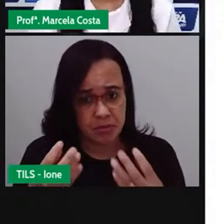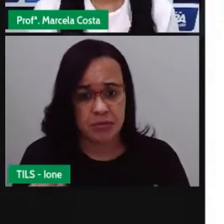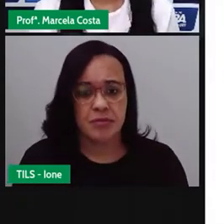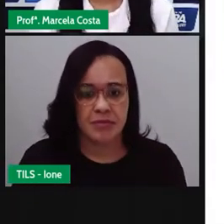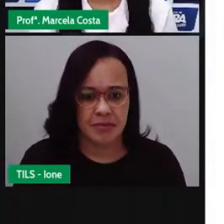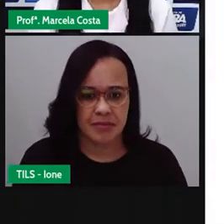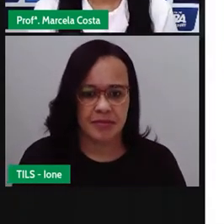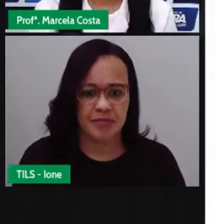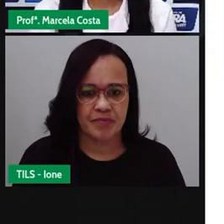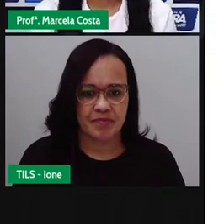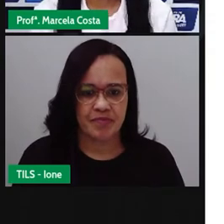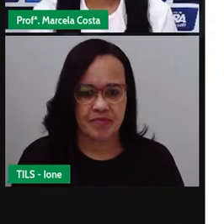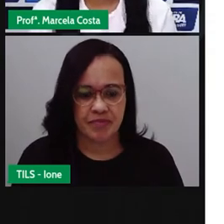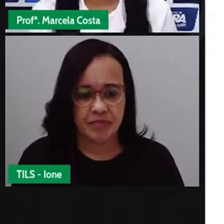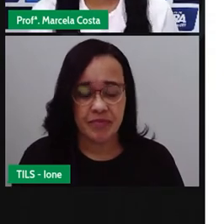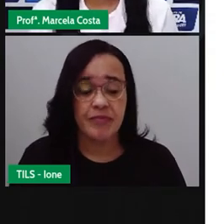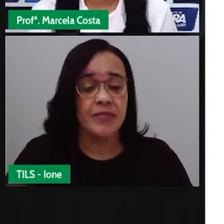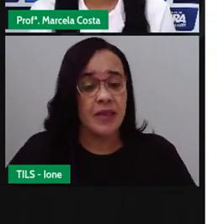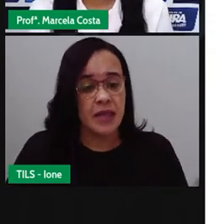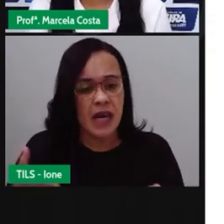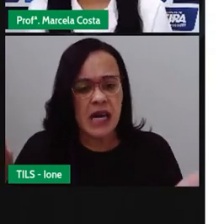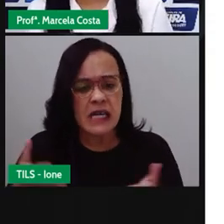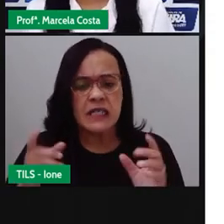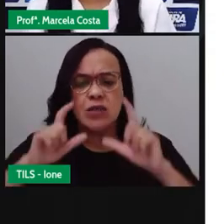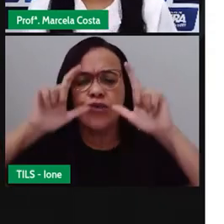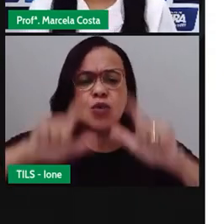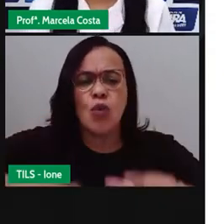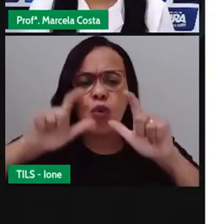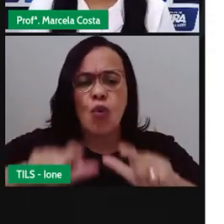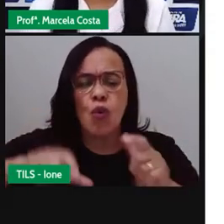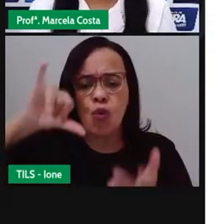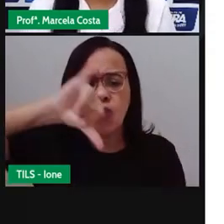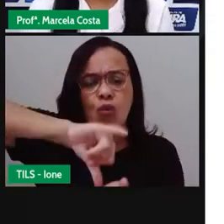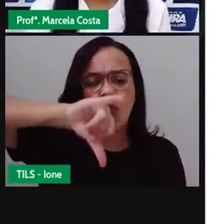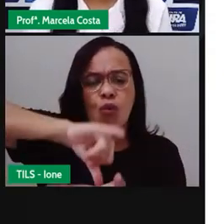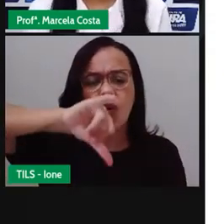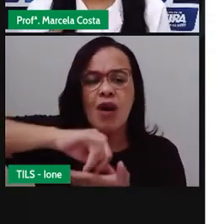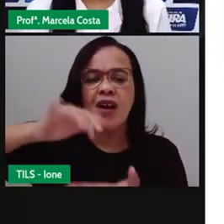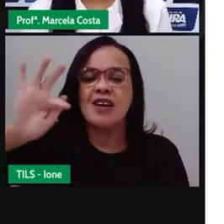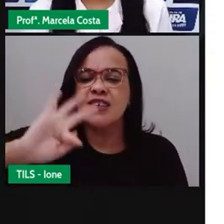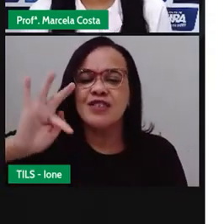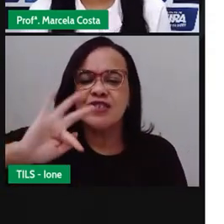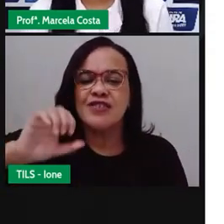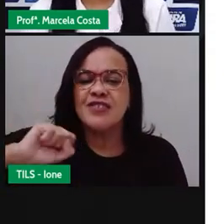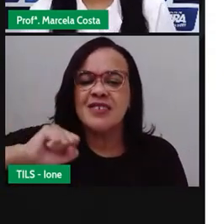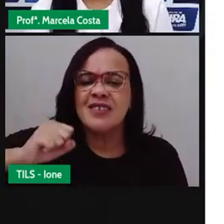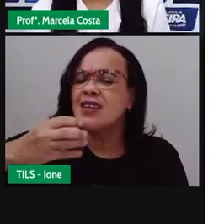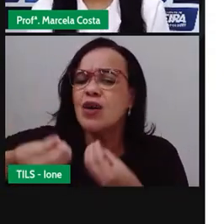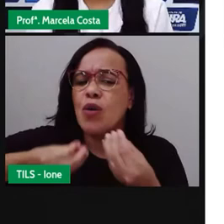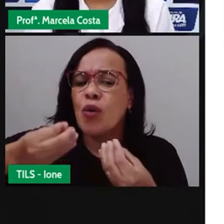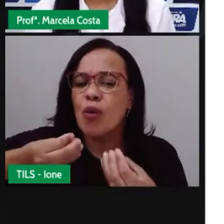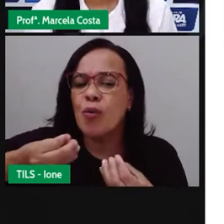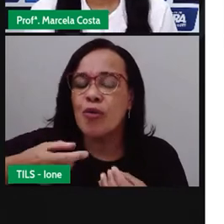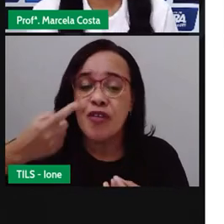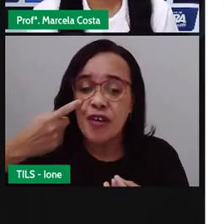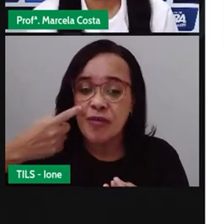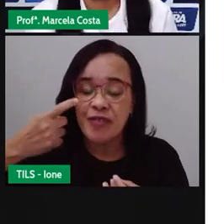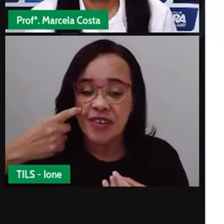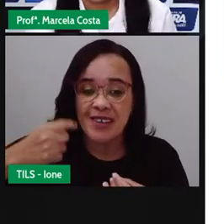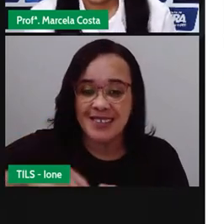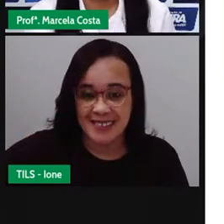Agora, crianças, vamos ver onde é que fica o Centro de Abastecimento do Terceira Espantana, usando o aplicativo Google Earth.